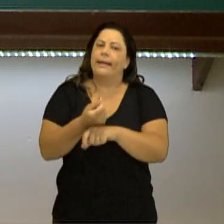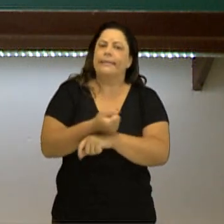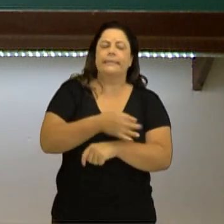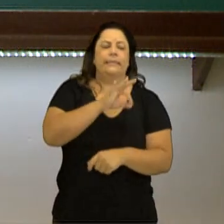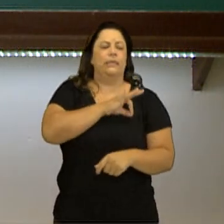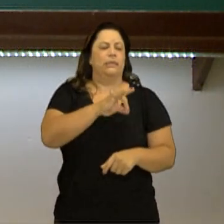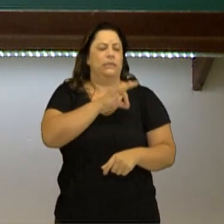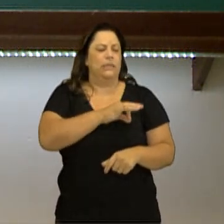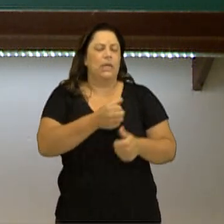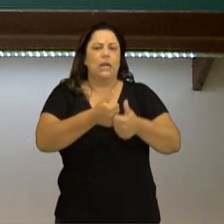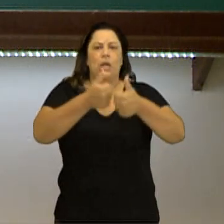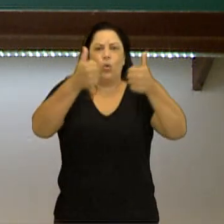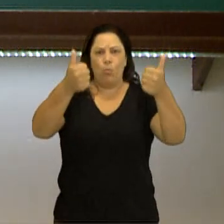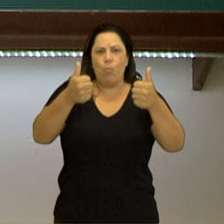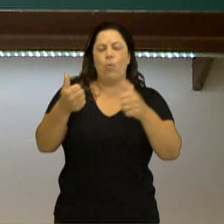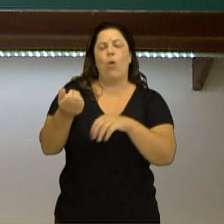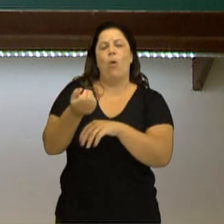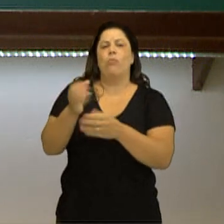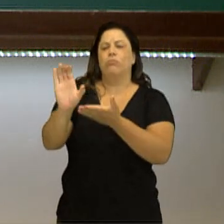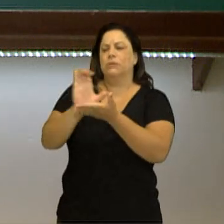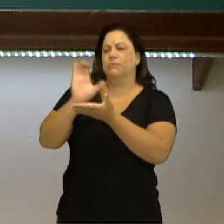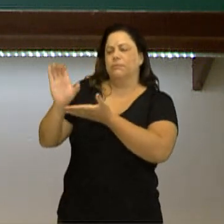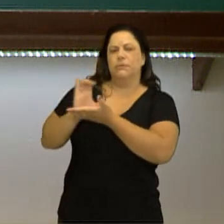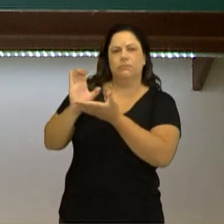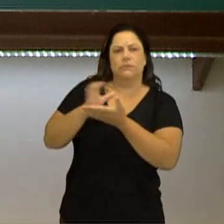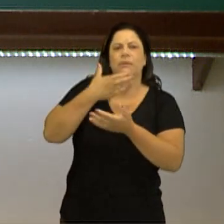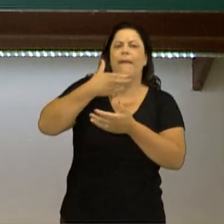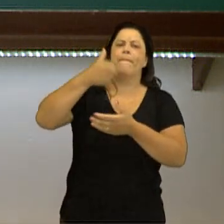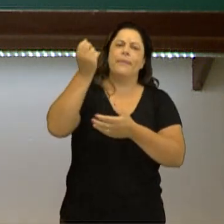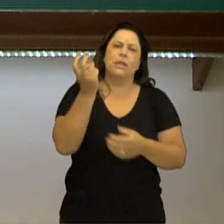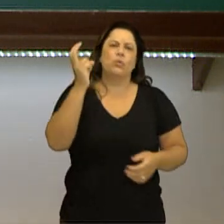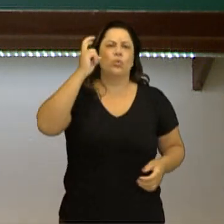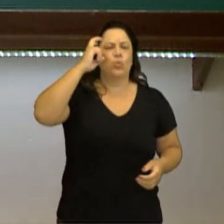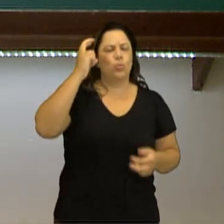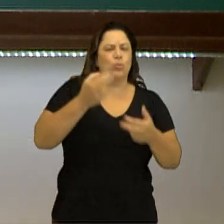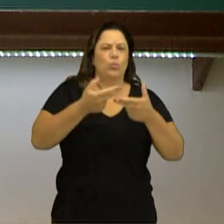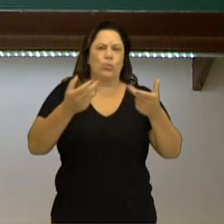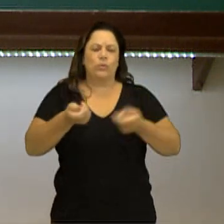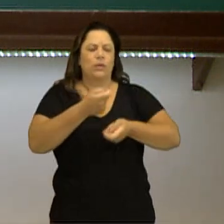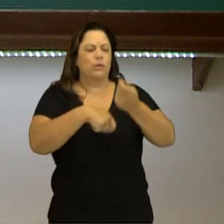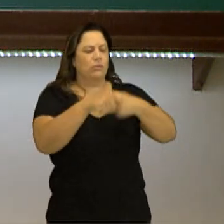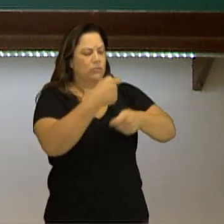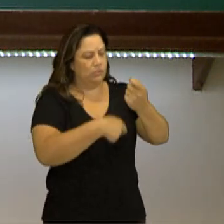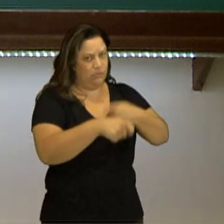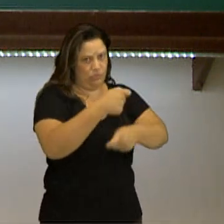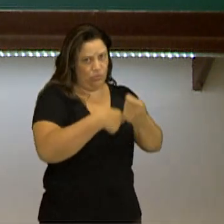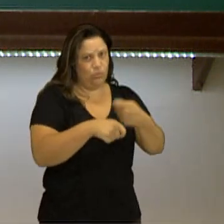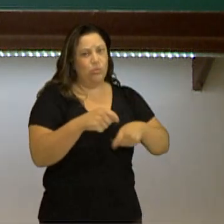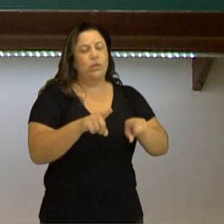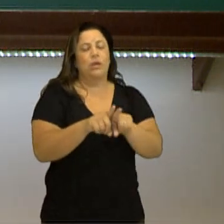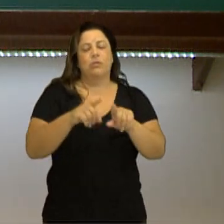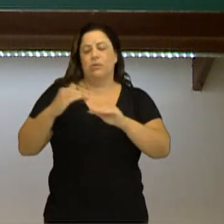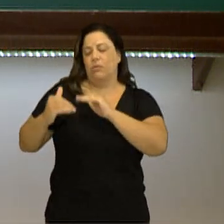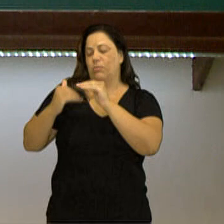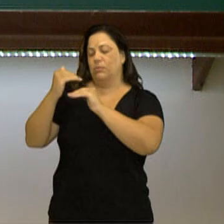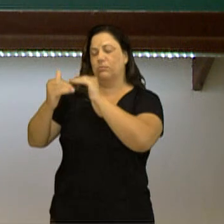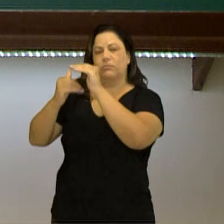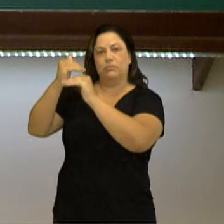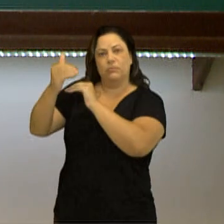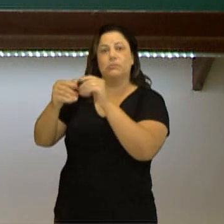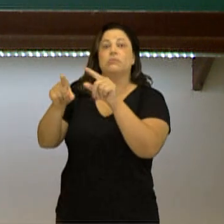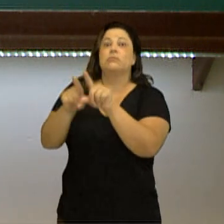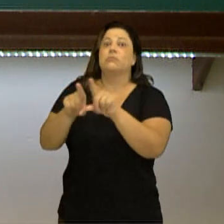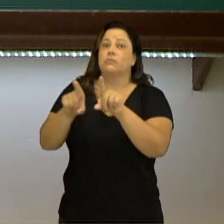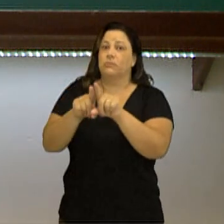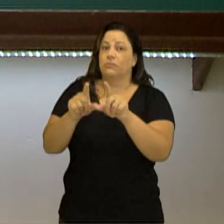ganho de capital, melhoria cultural, melhoria em termos econômicos e em termos de crescimento, obviamente,